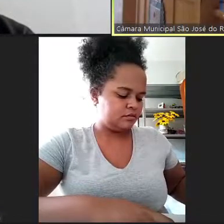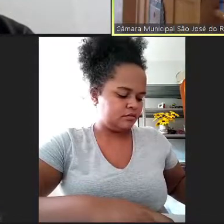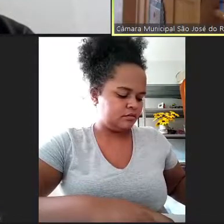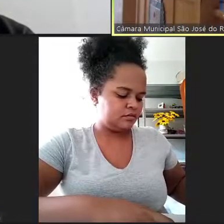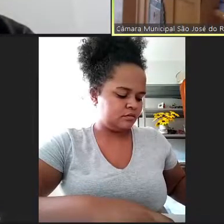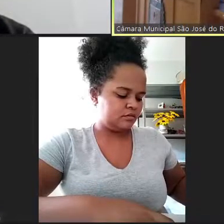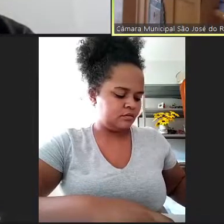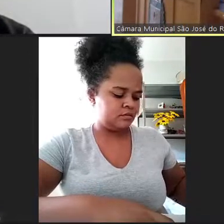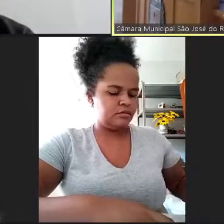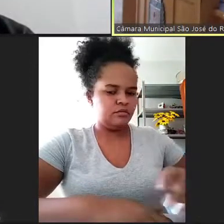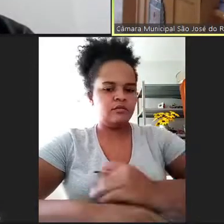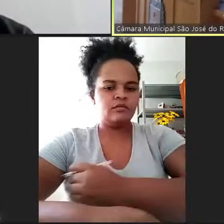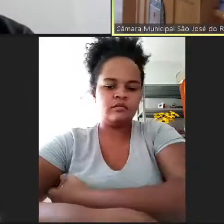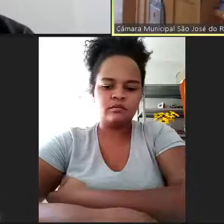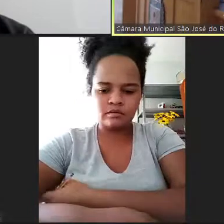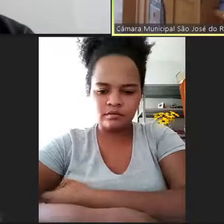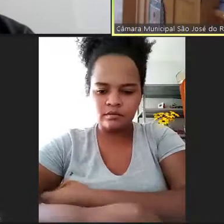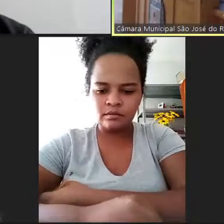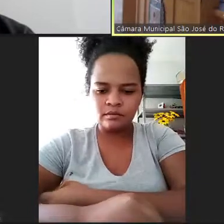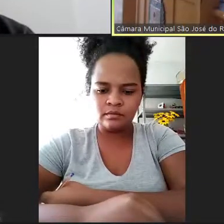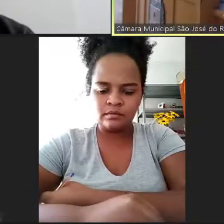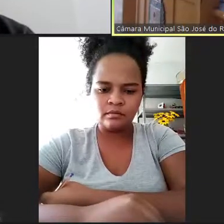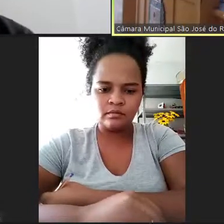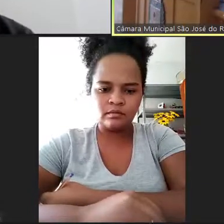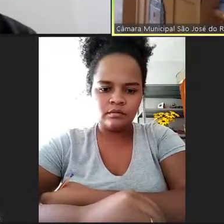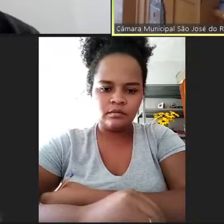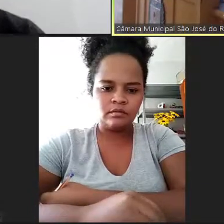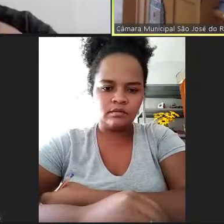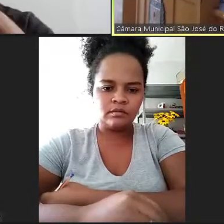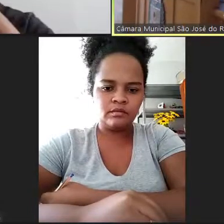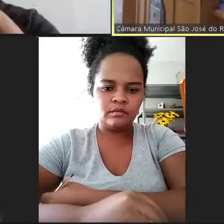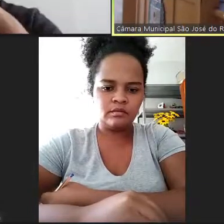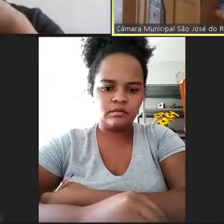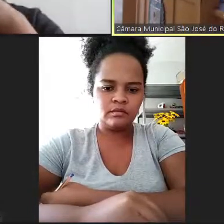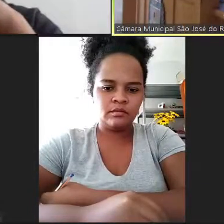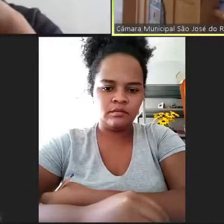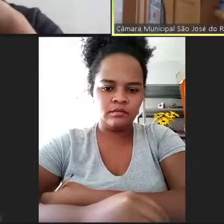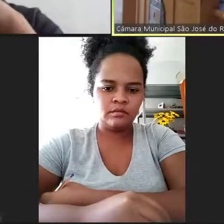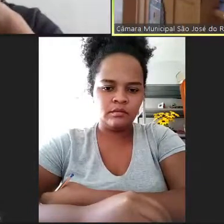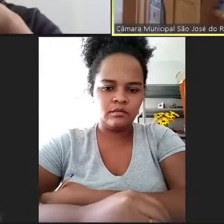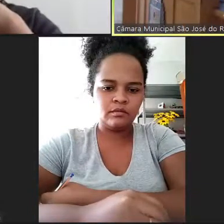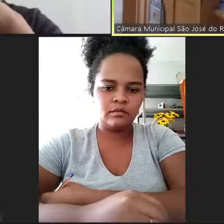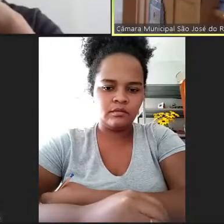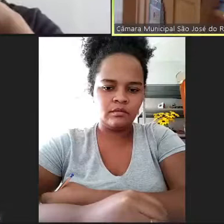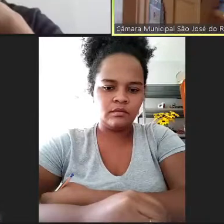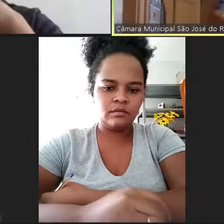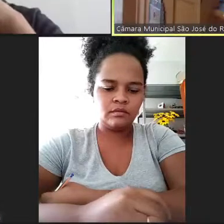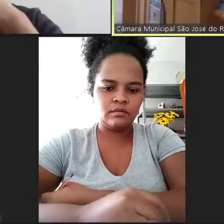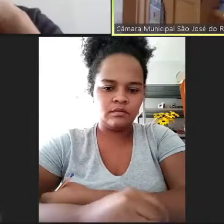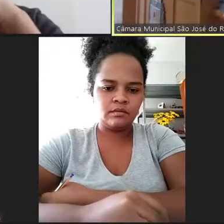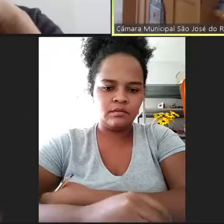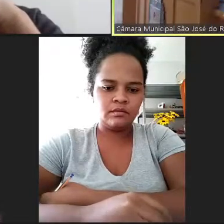de eventos marcantes e importantes que aconteceram nessa Casa, de homenagens a rio-pardenses ilustres,